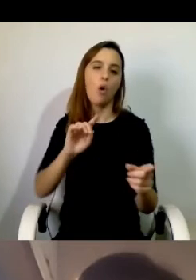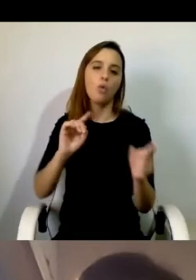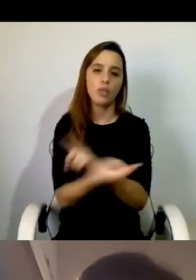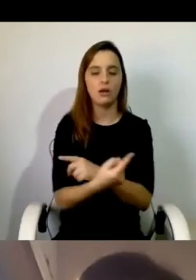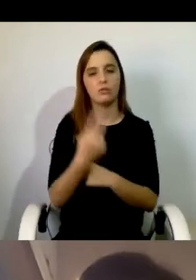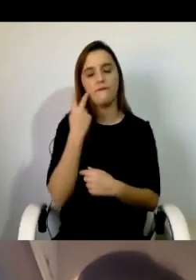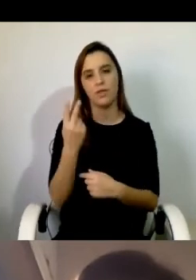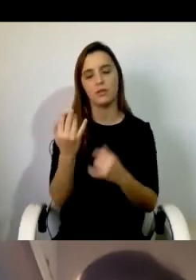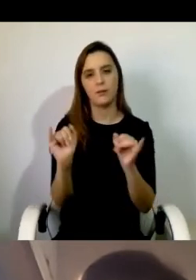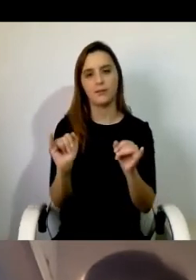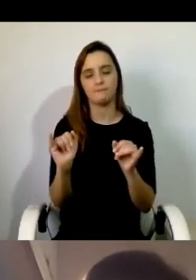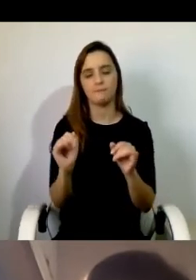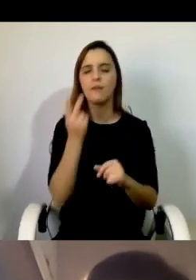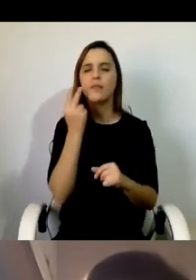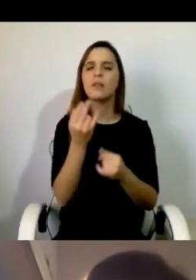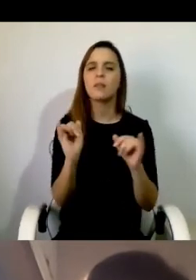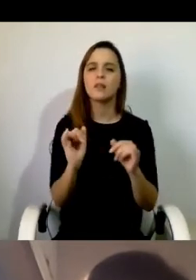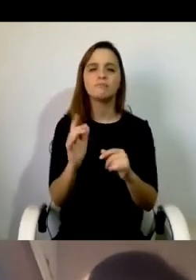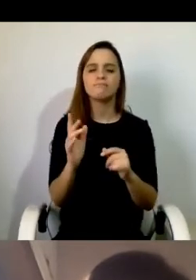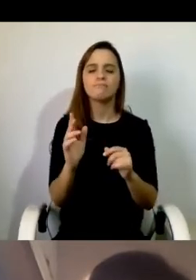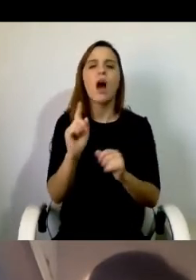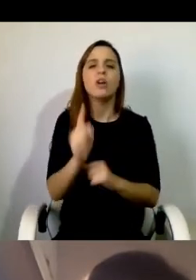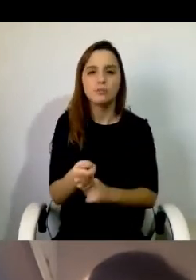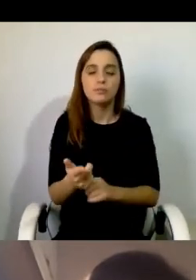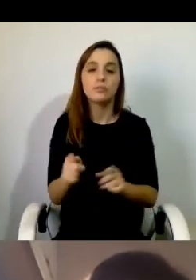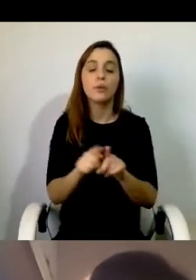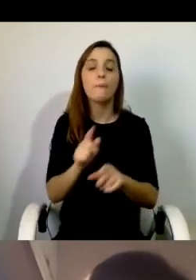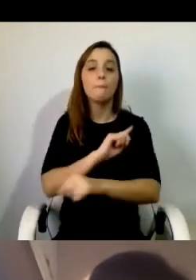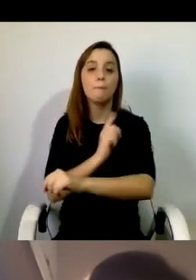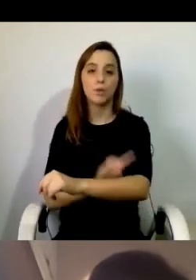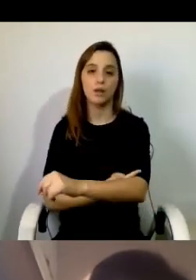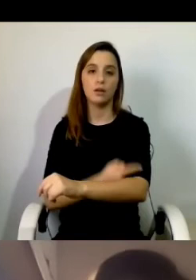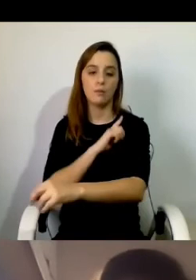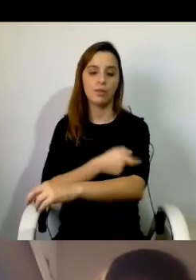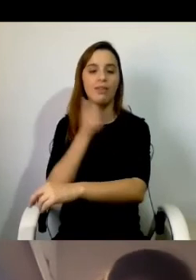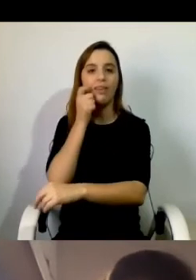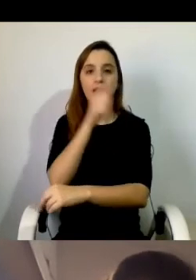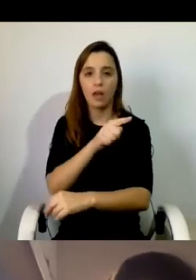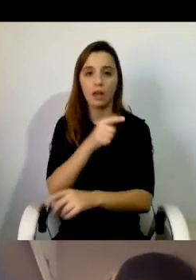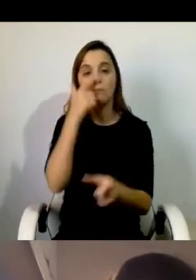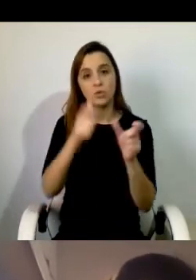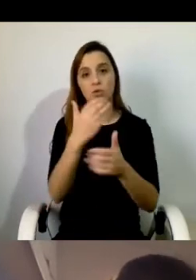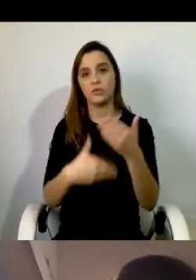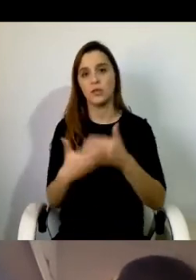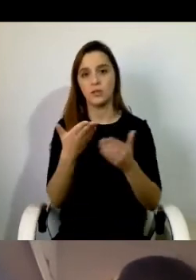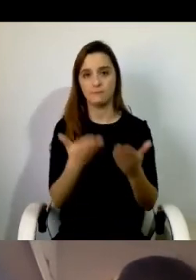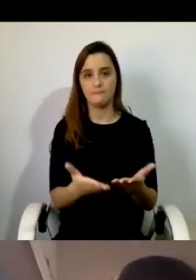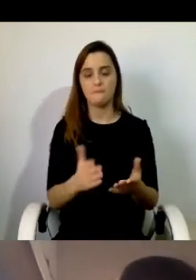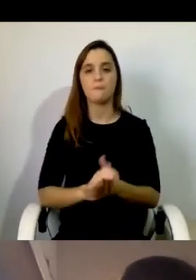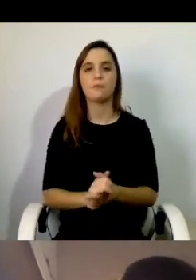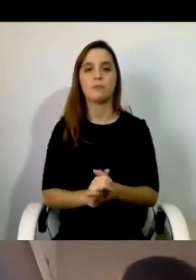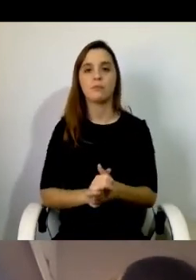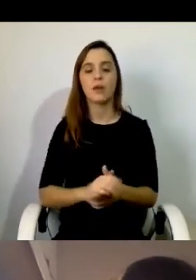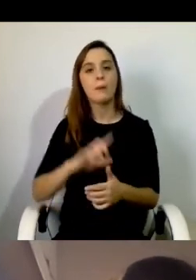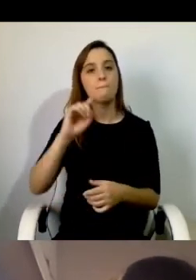independente é uma questão de poder, em que o poder tem que estar nas mãos das pessoas com deficiência. Implica uma mudança